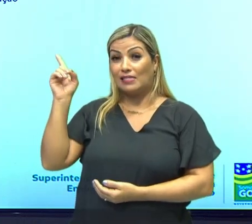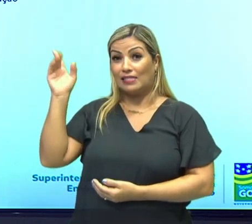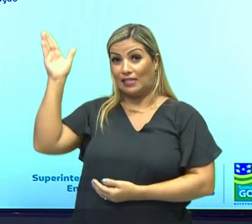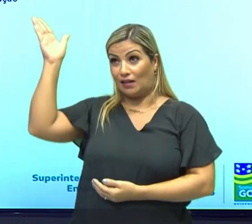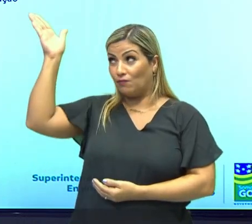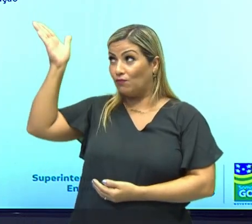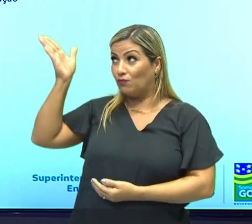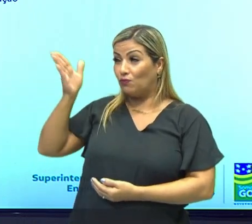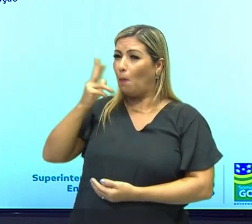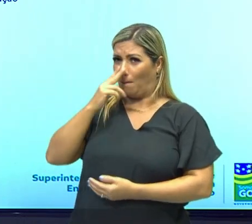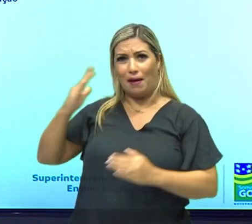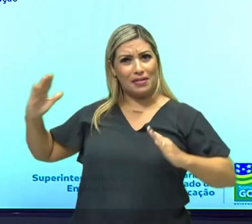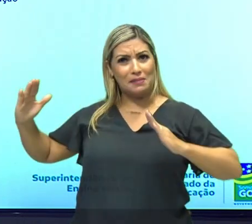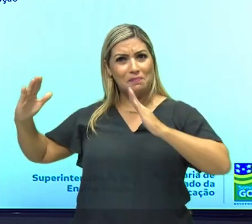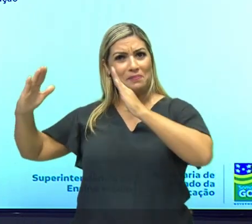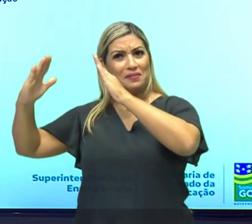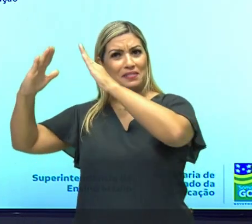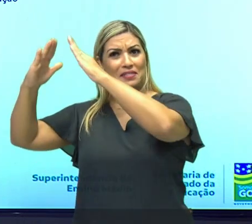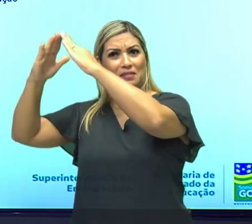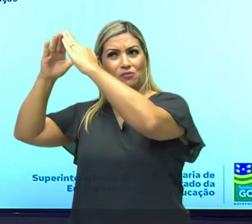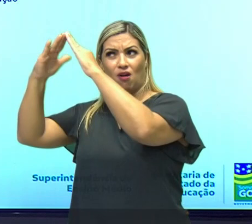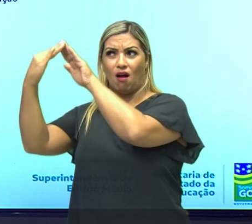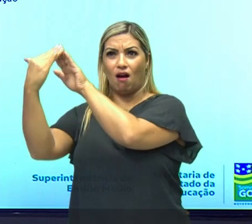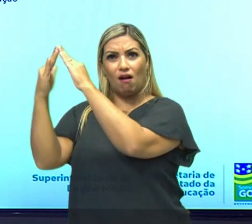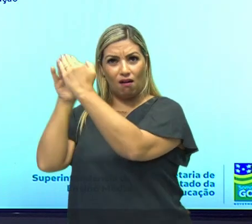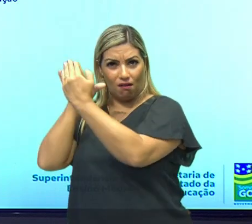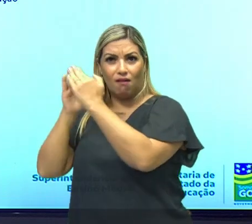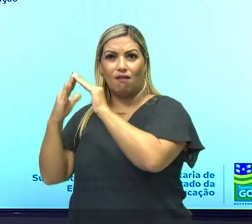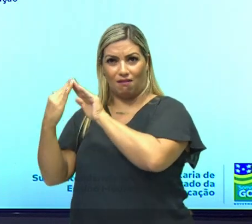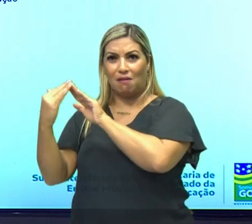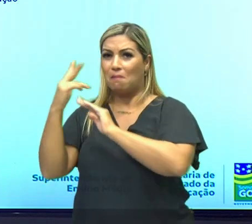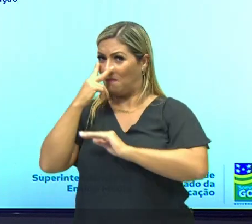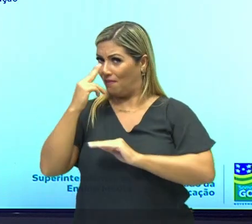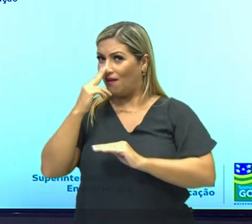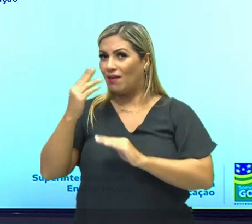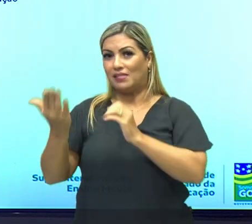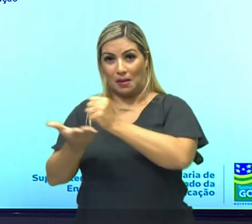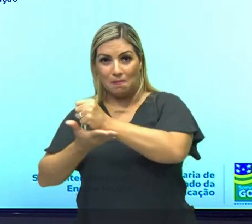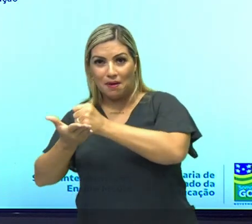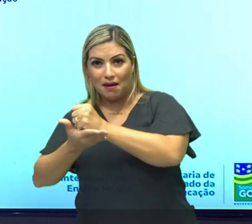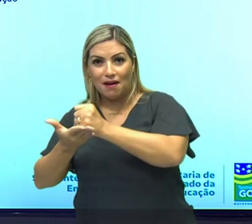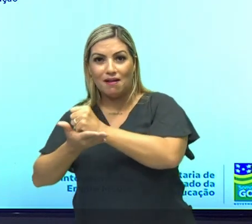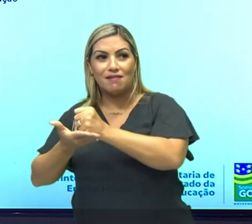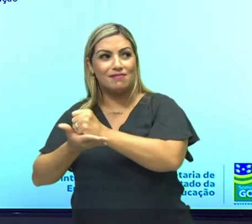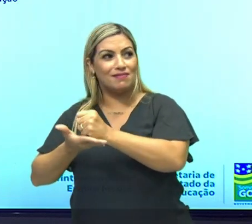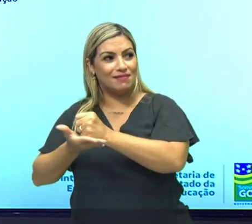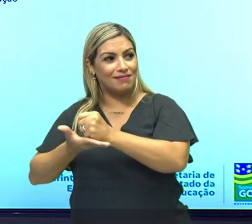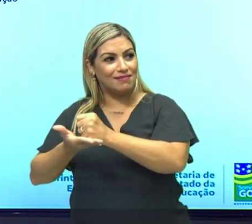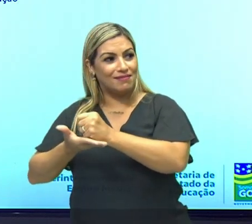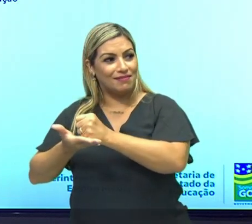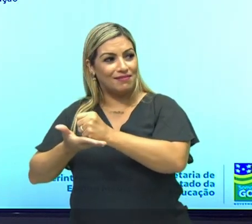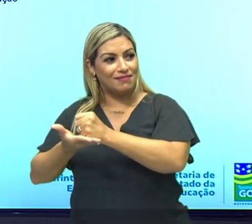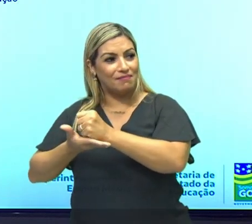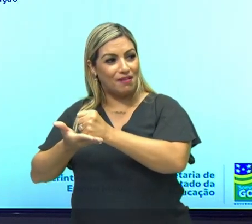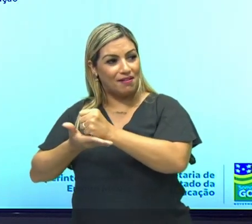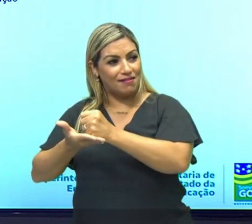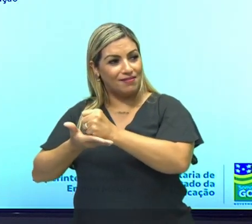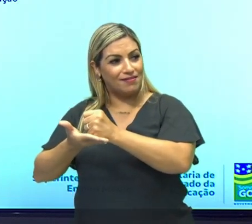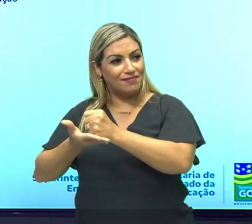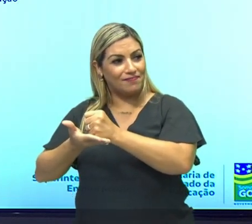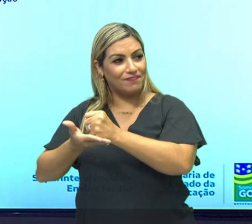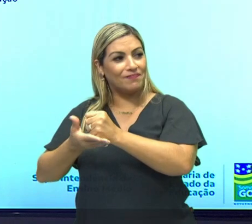de uma pirâmide, tá bom? Pirâmide. Tá vendo aqui, ó? A base, a base aqui, a base aqui.